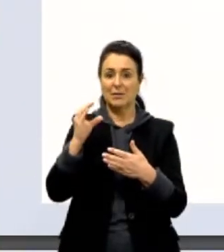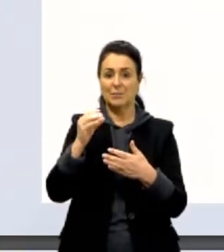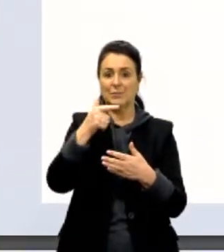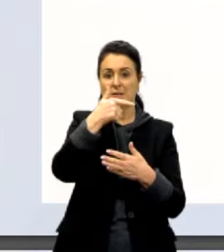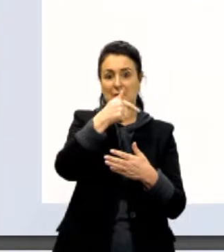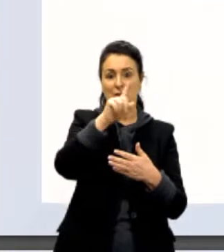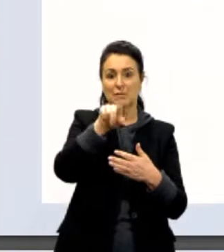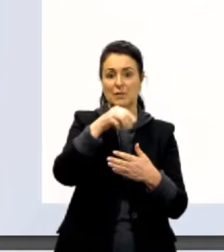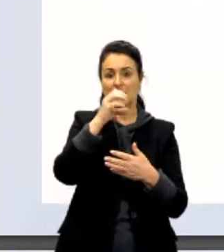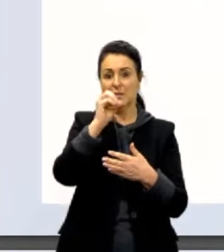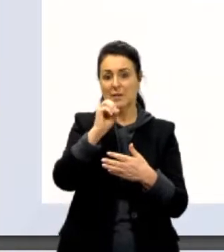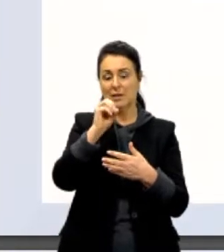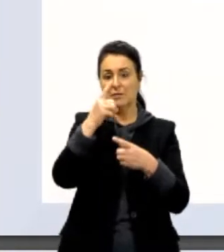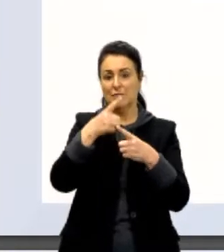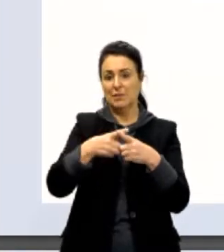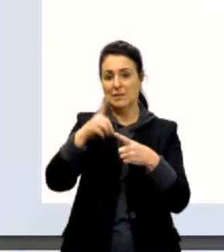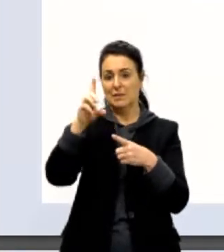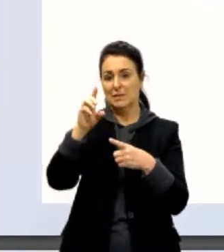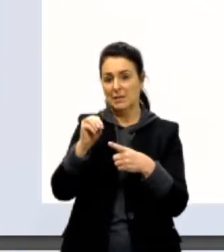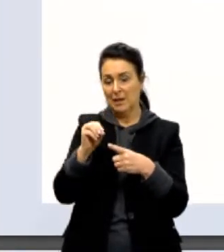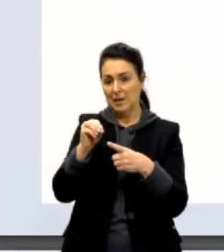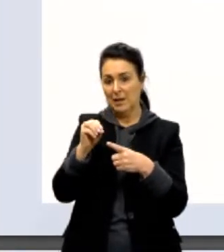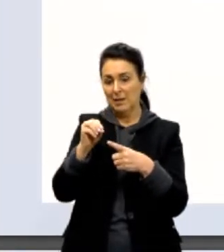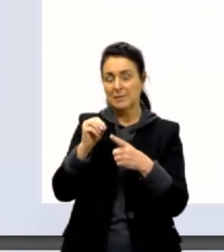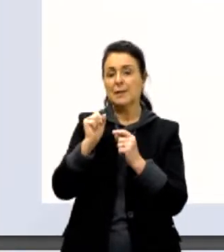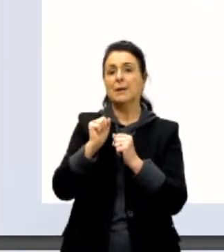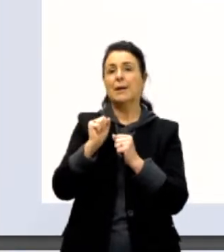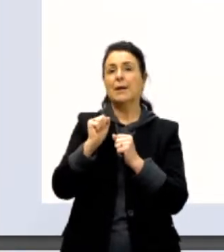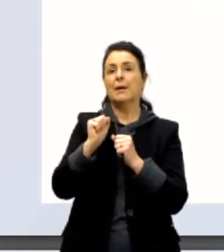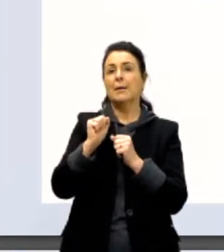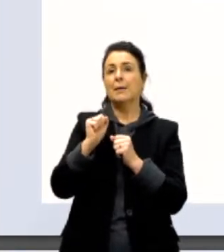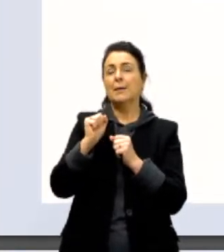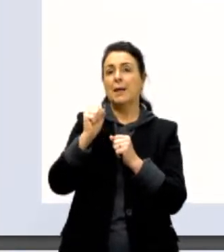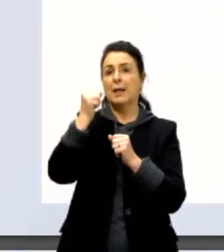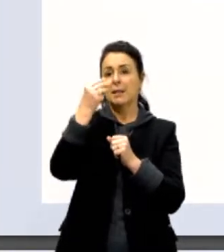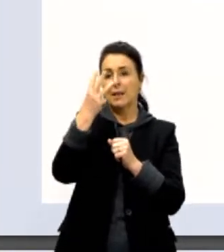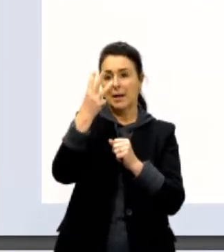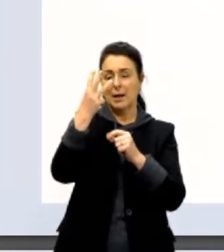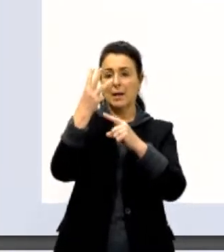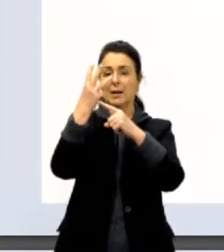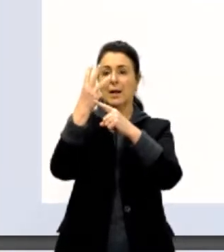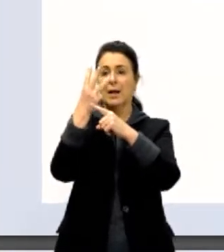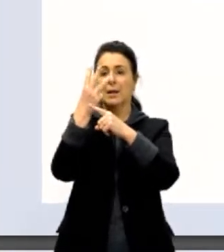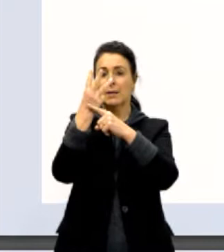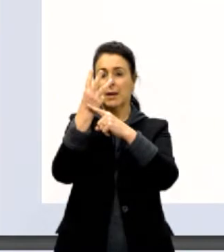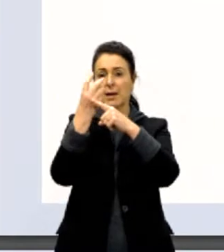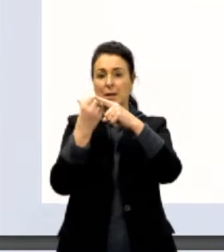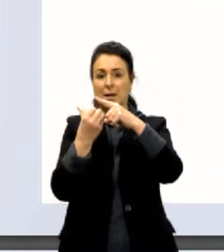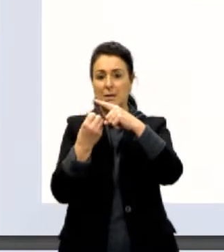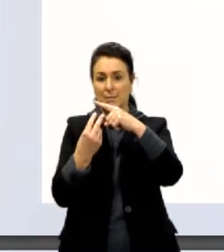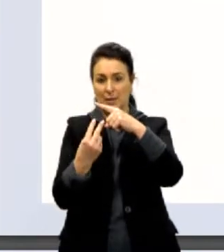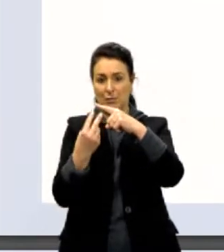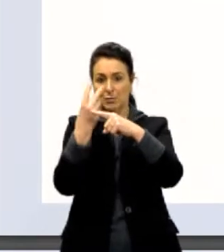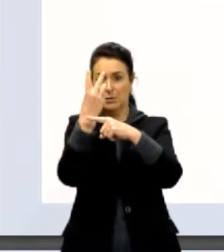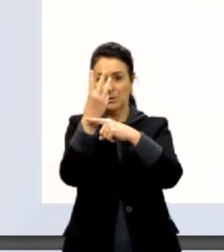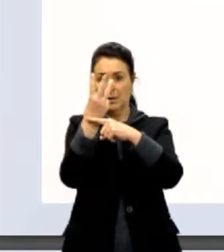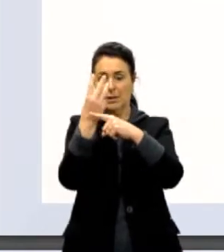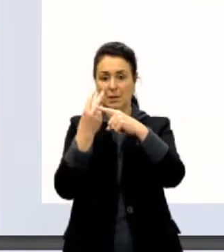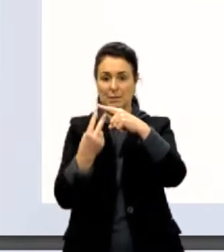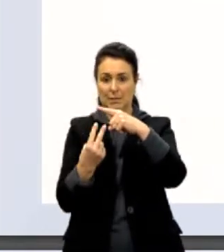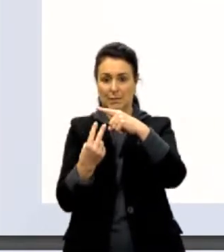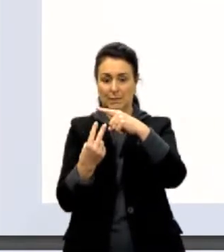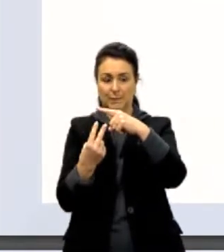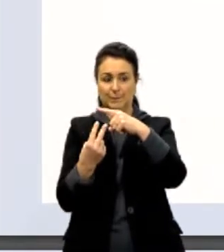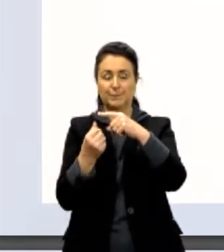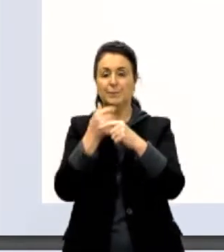7,0 vezes 10 na 3,5. 3,5. Pessoal, o valor absoluto da mantiça, o